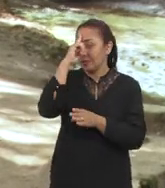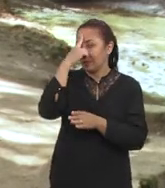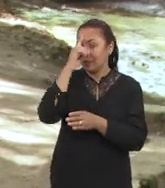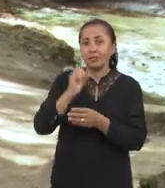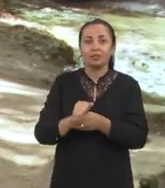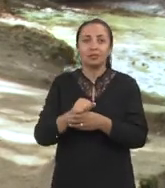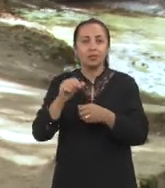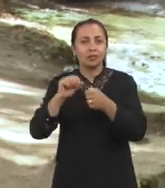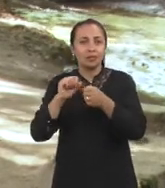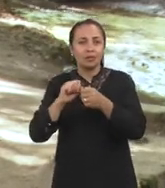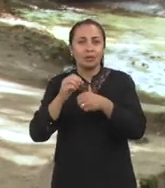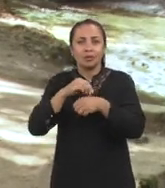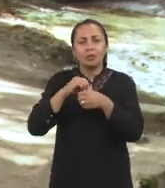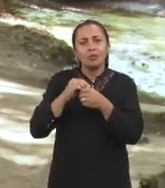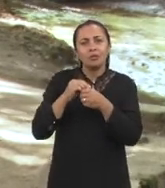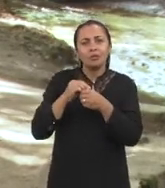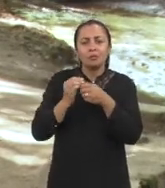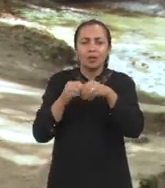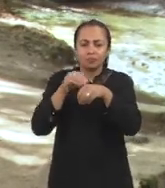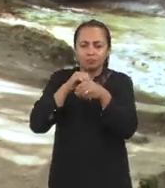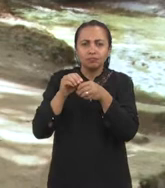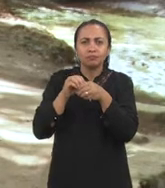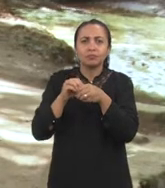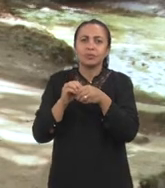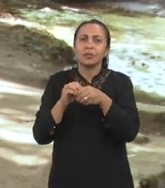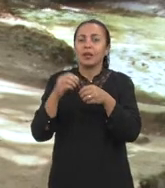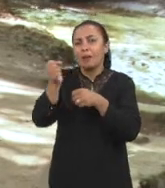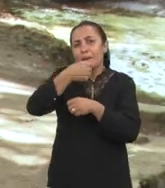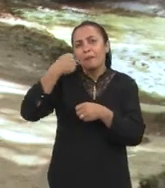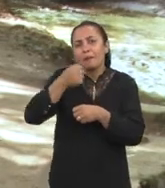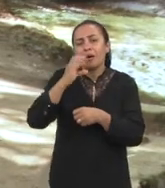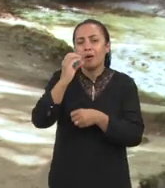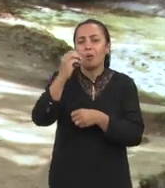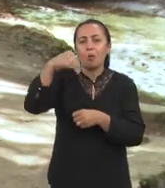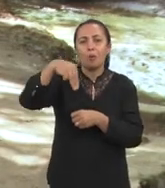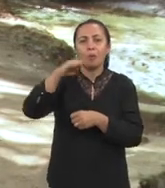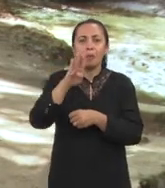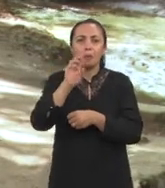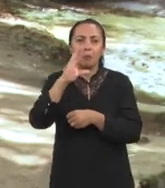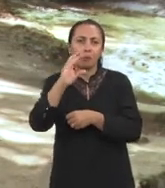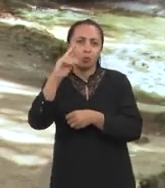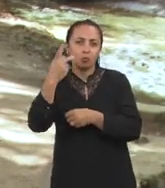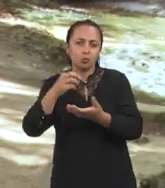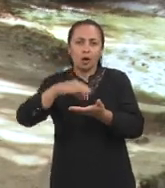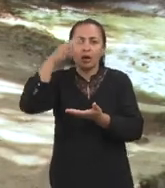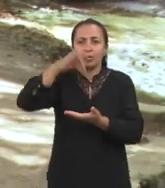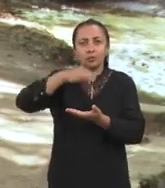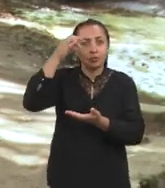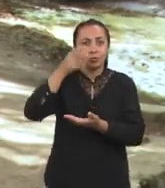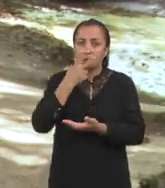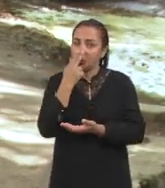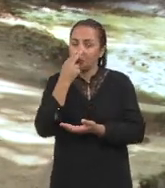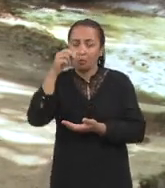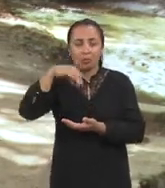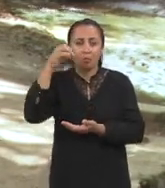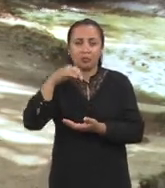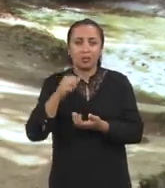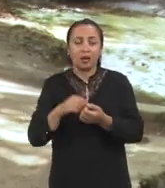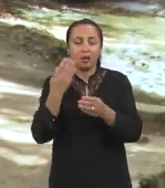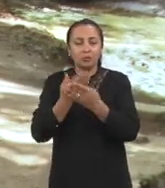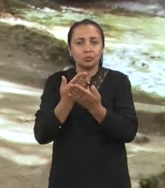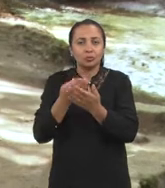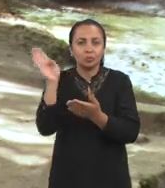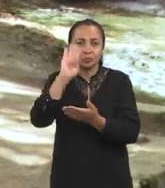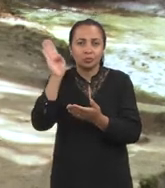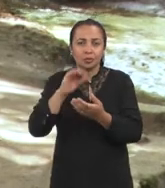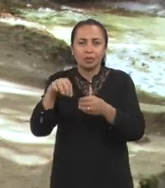proteína mutante da bactéria da Kombucha, bebida fermentada feita à base de chás, e estudou o comportamento bioregenerativo